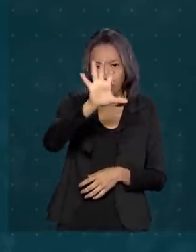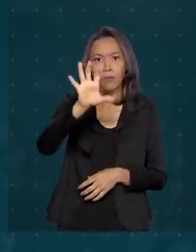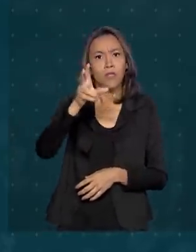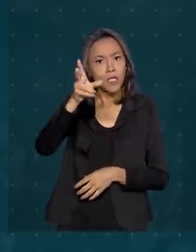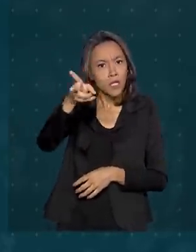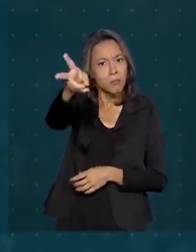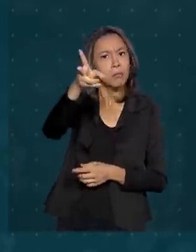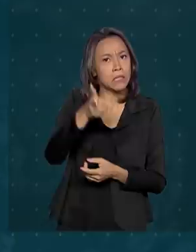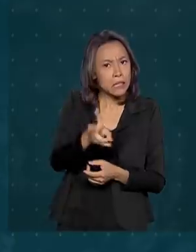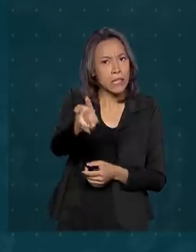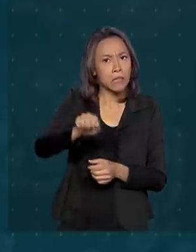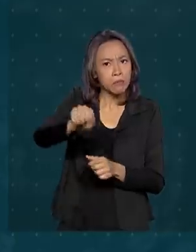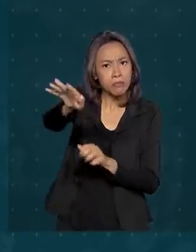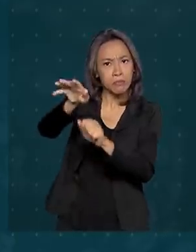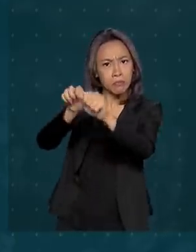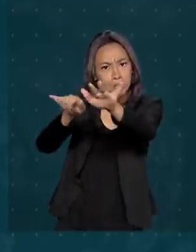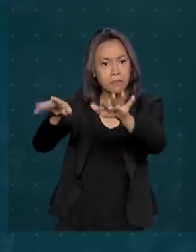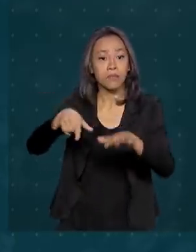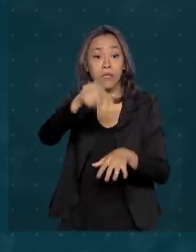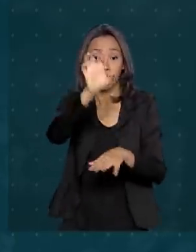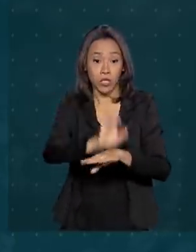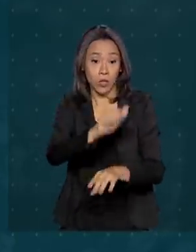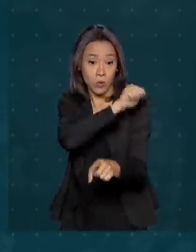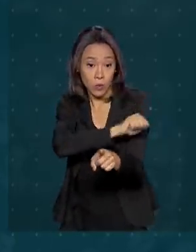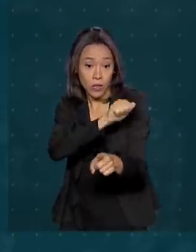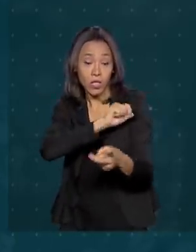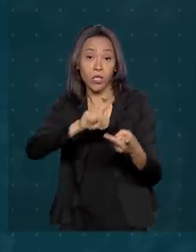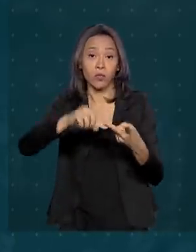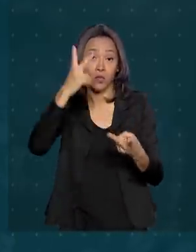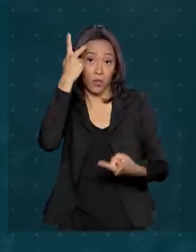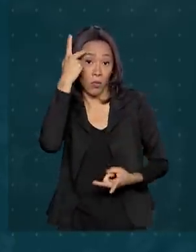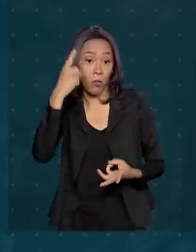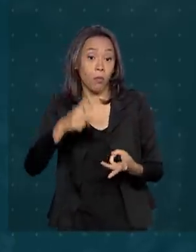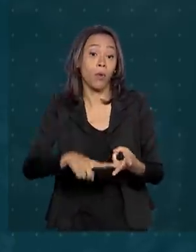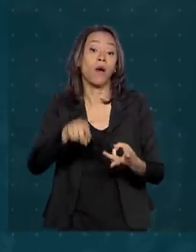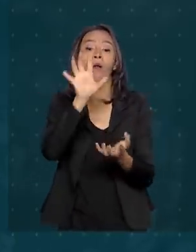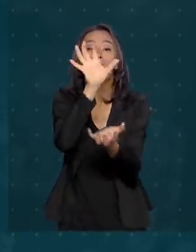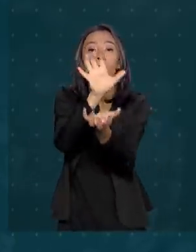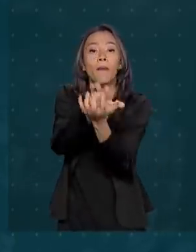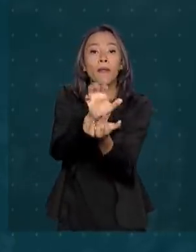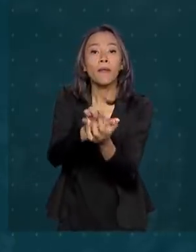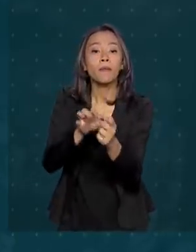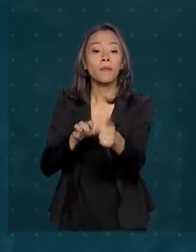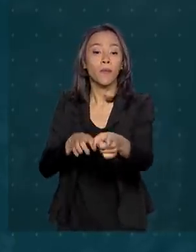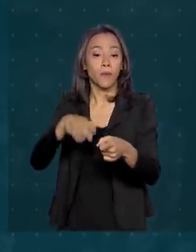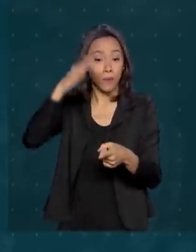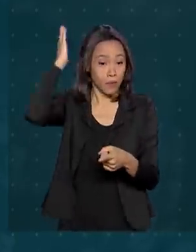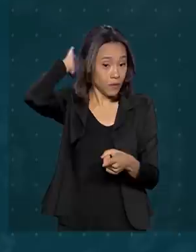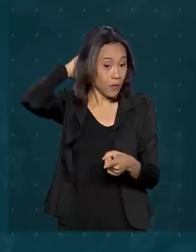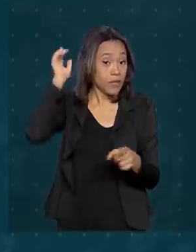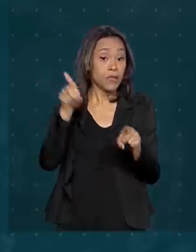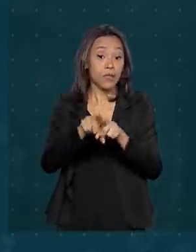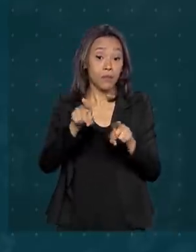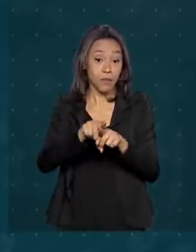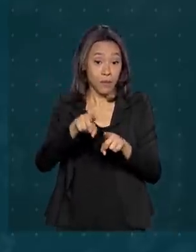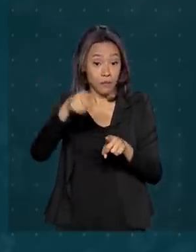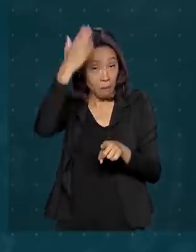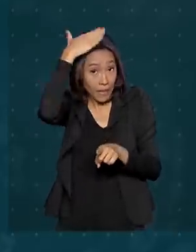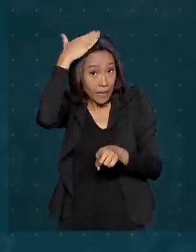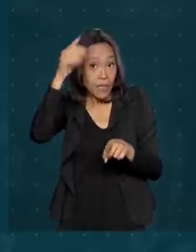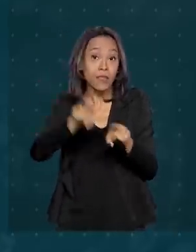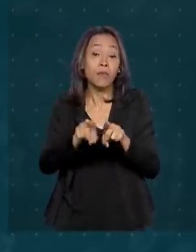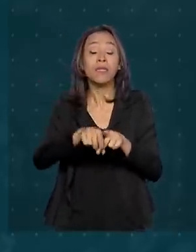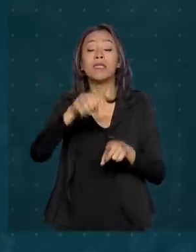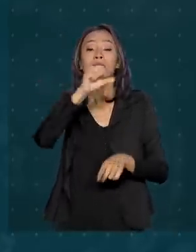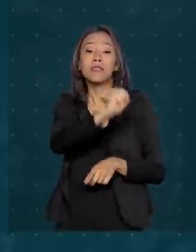ativa do vírus, que são Rio de Janeiro, São Paulo, Pernambuco, Paraná e Santa Catarina. Desde o